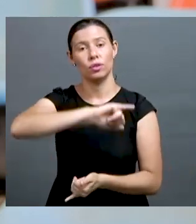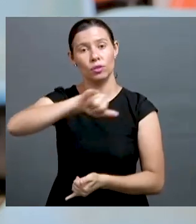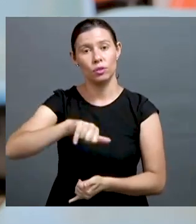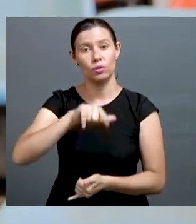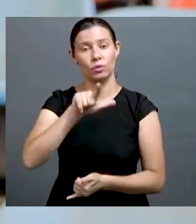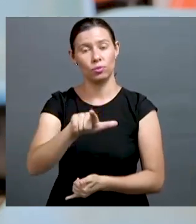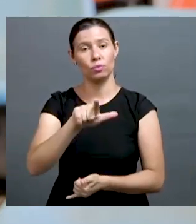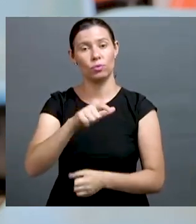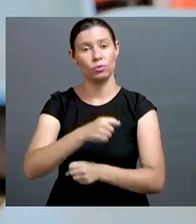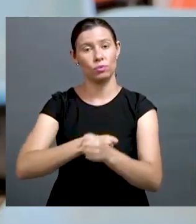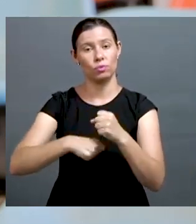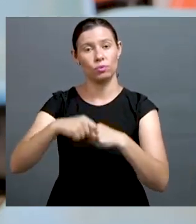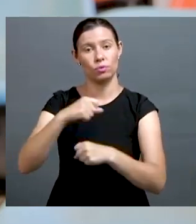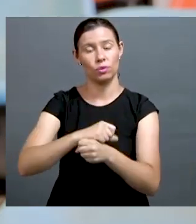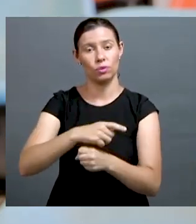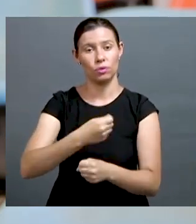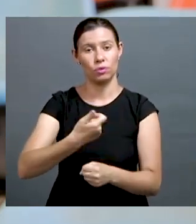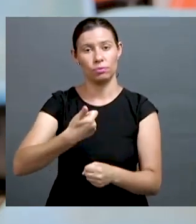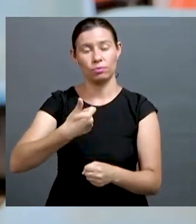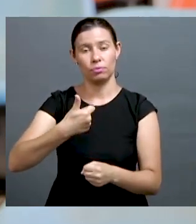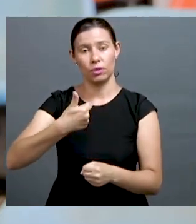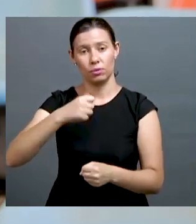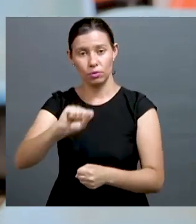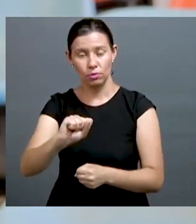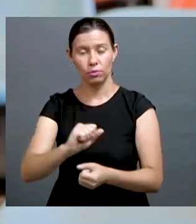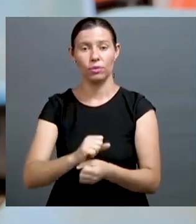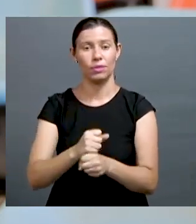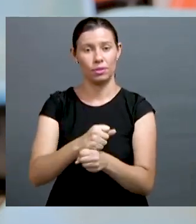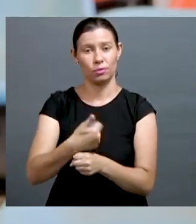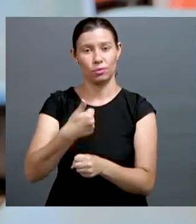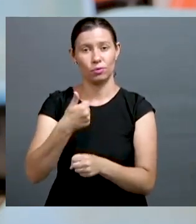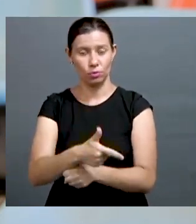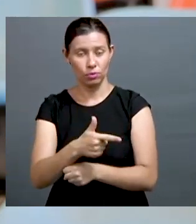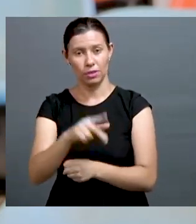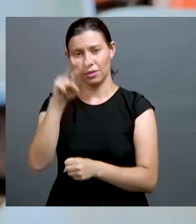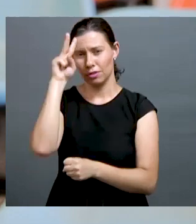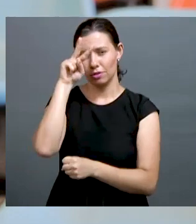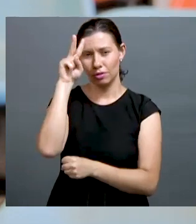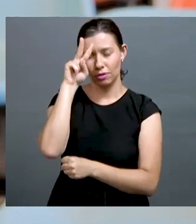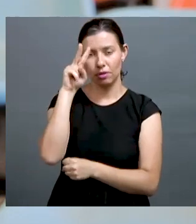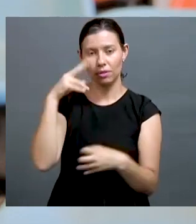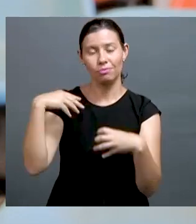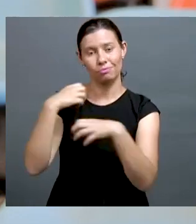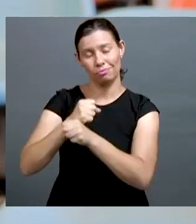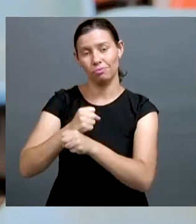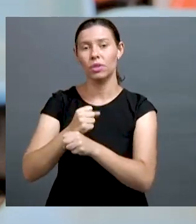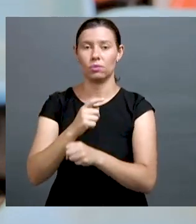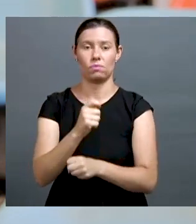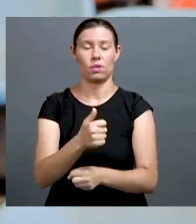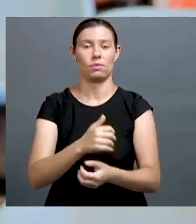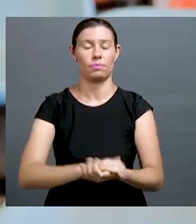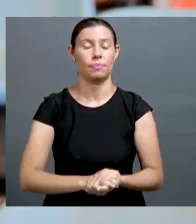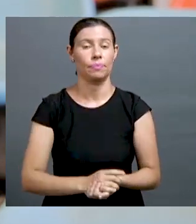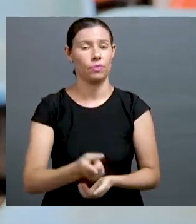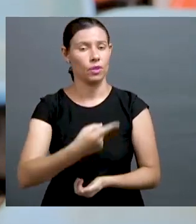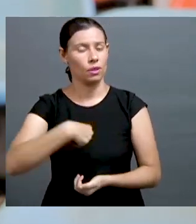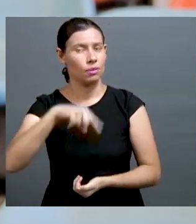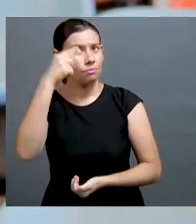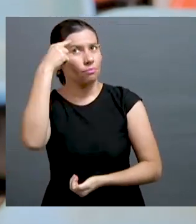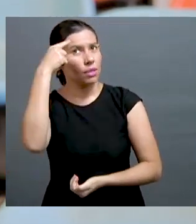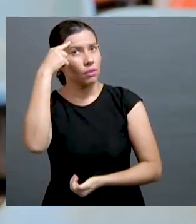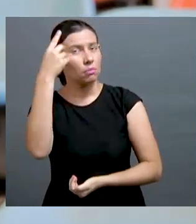julho de 2018. Então, são 12 anos de história, quase